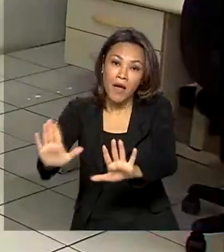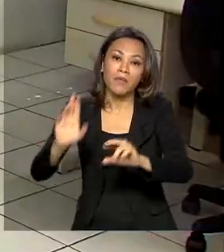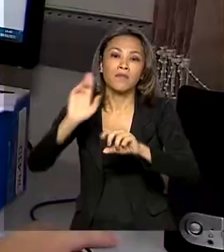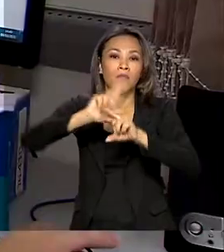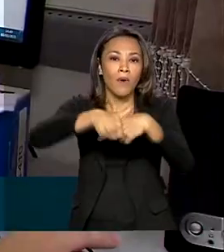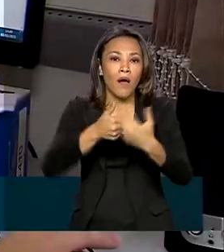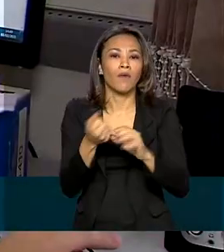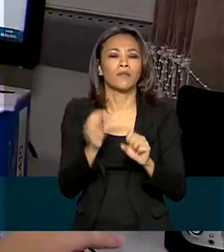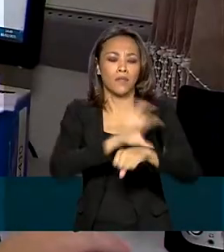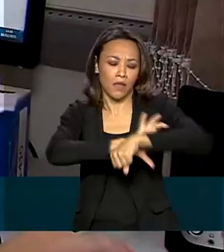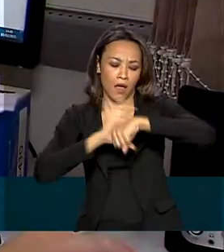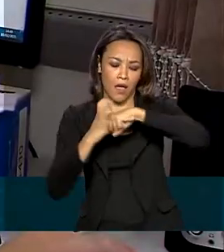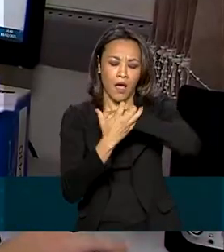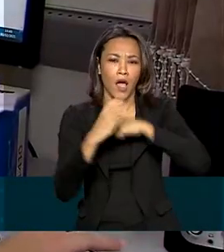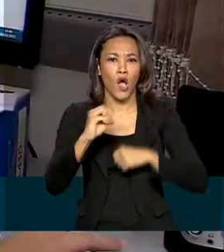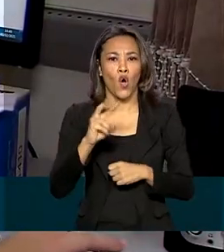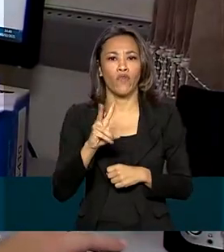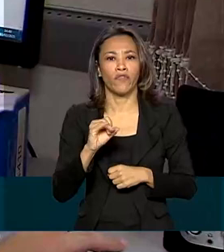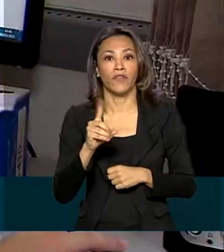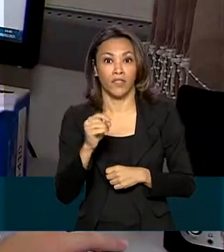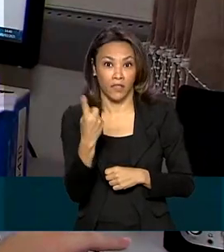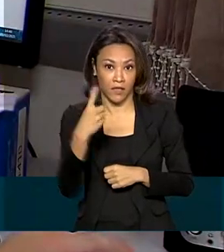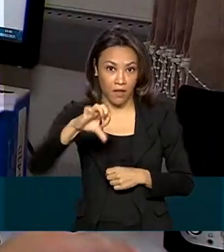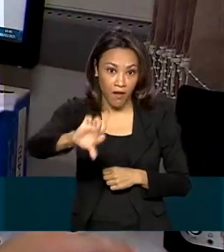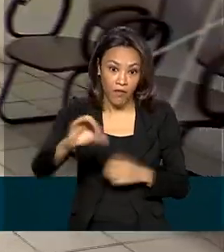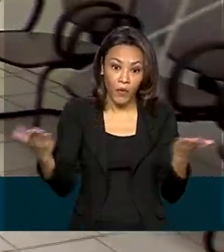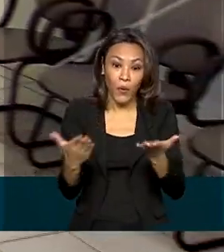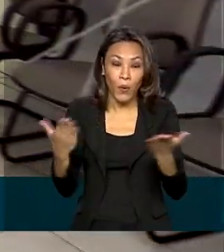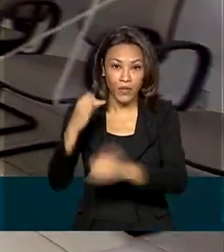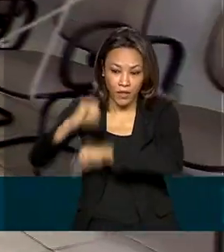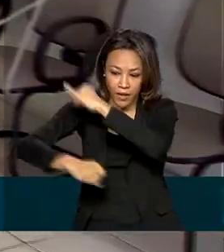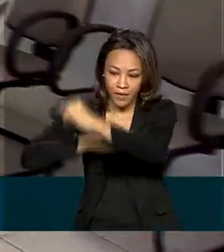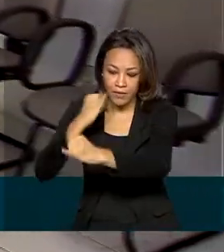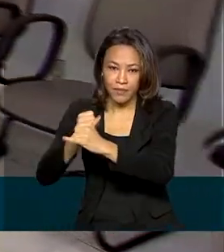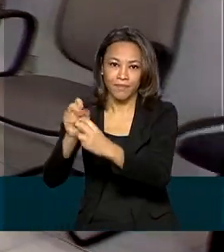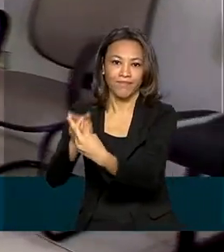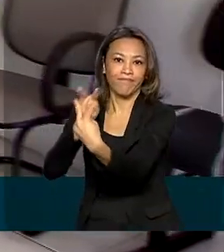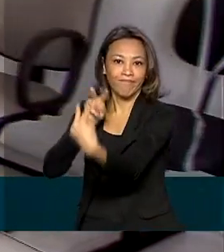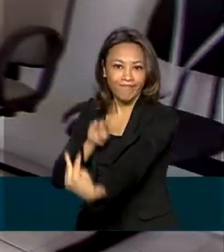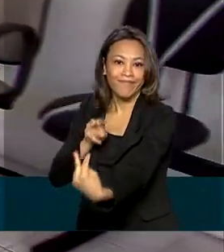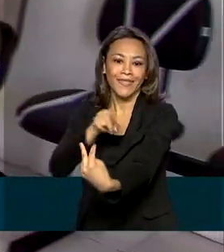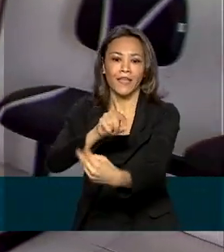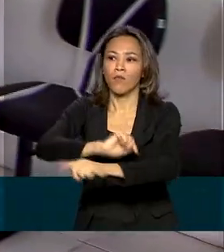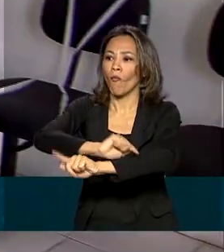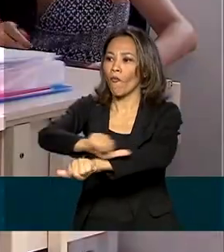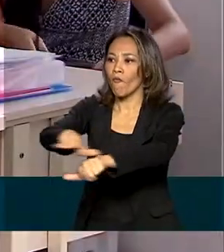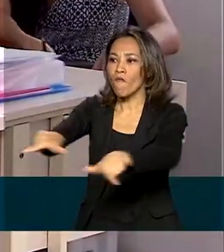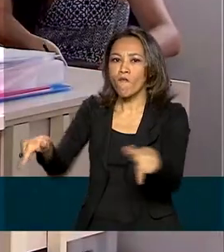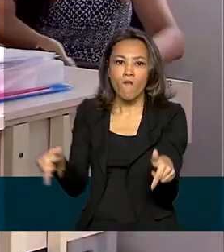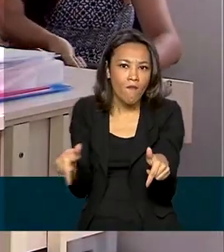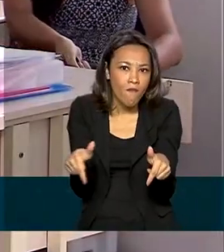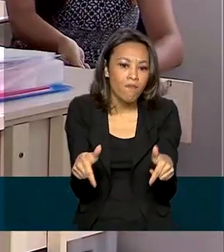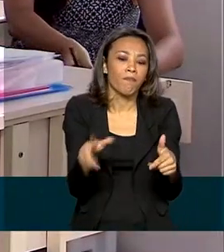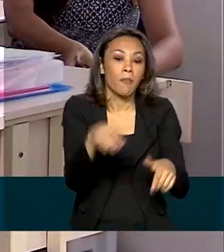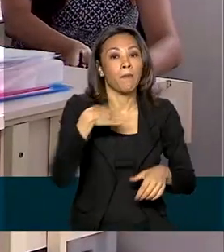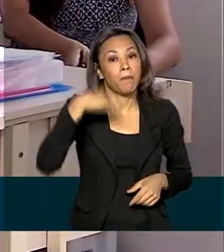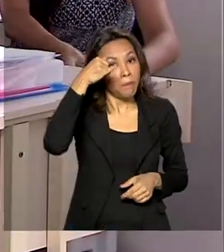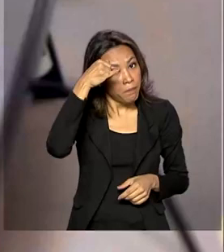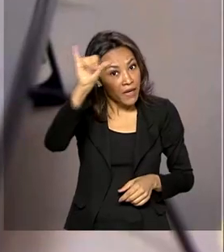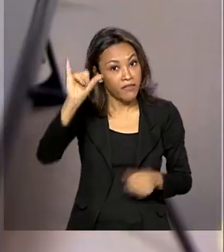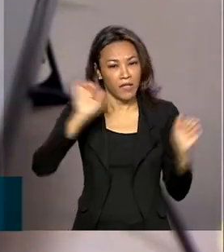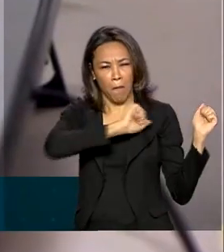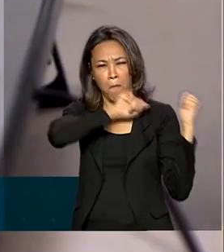-19, grande parte dos serviços hoje é online e o espaço fica, sim, vazio. Para evitar a